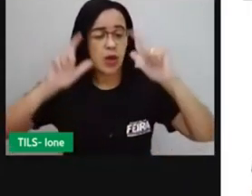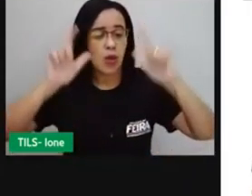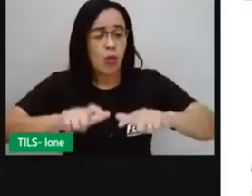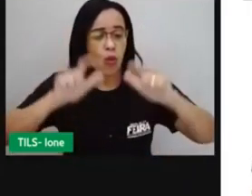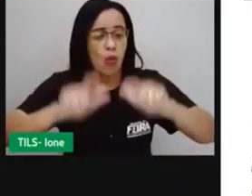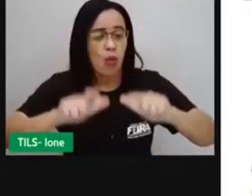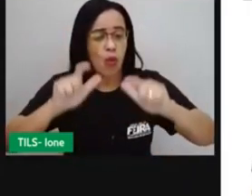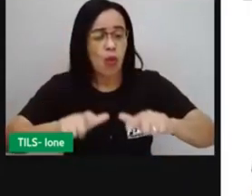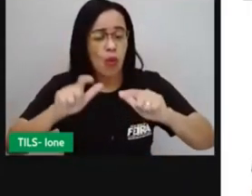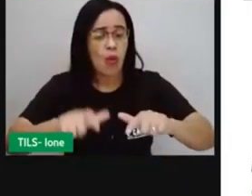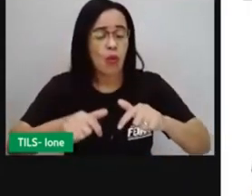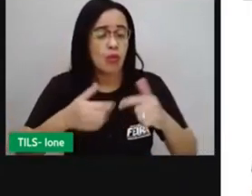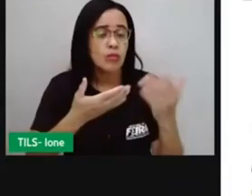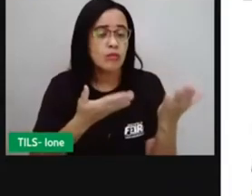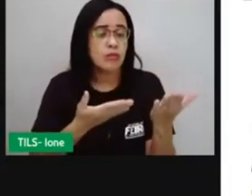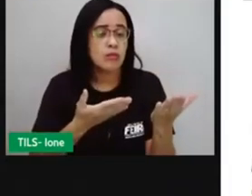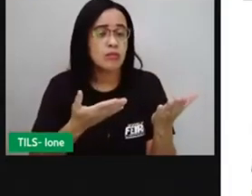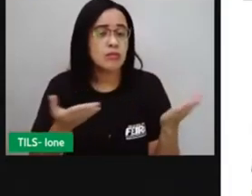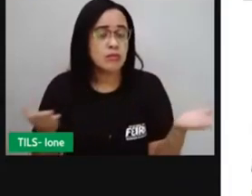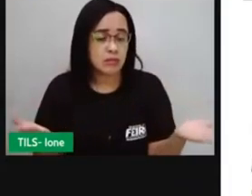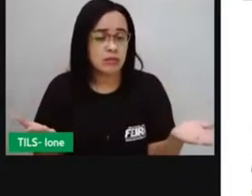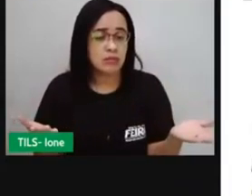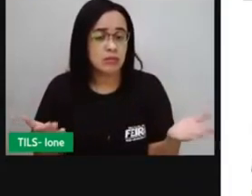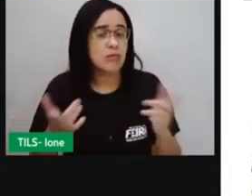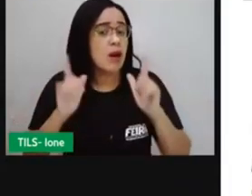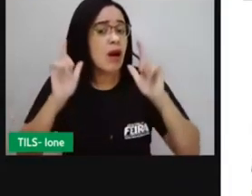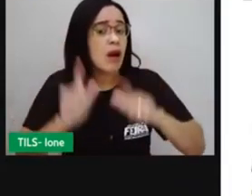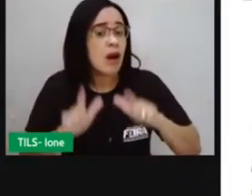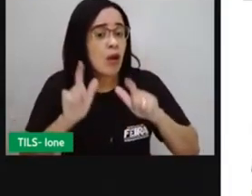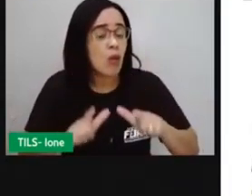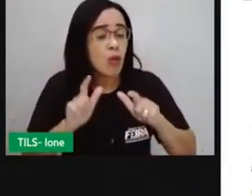esse cartoon? Qual é o ambiente aí?